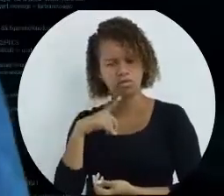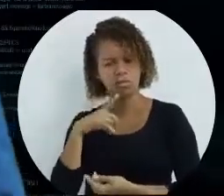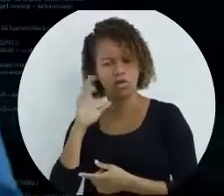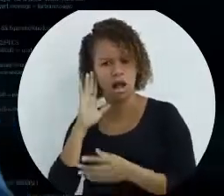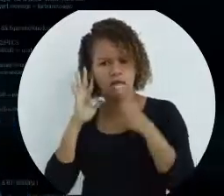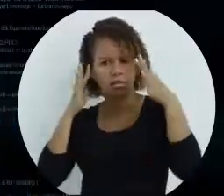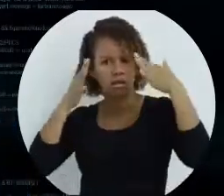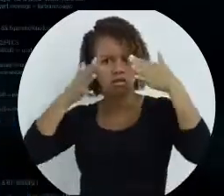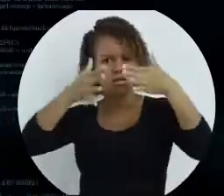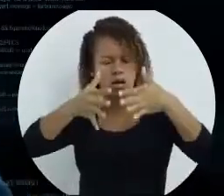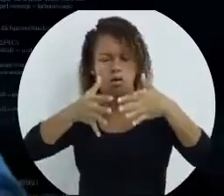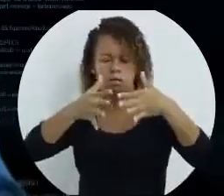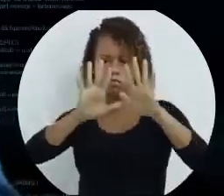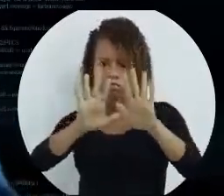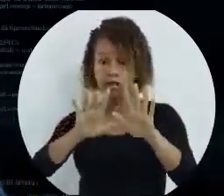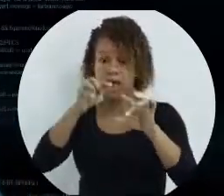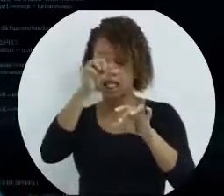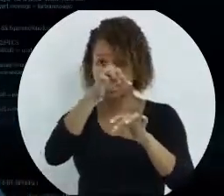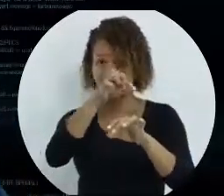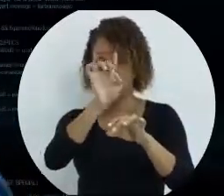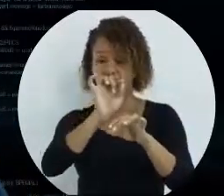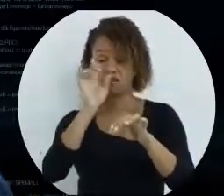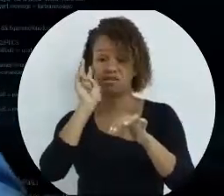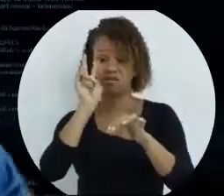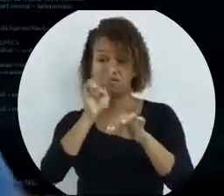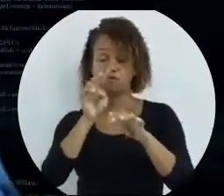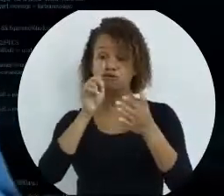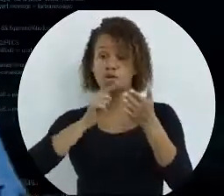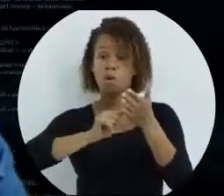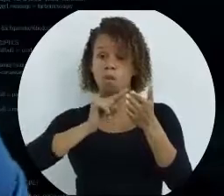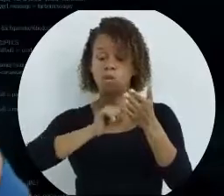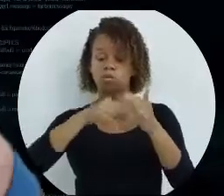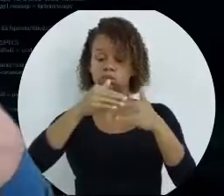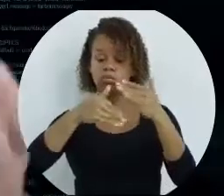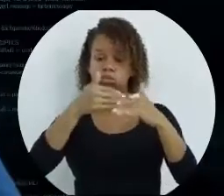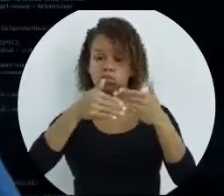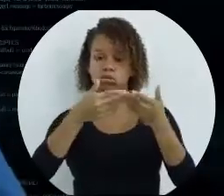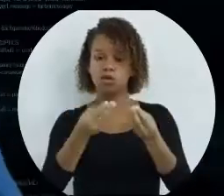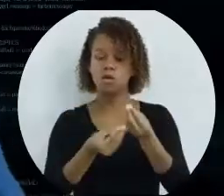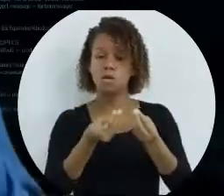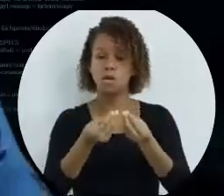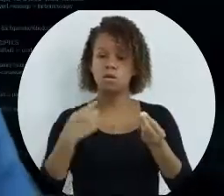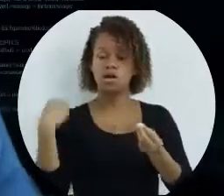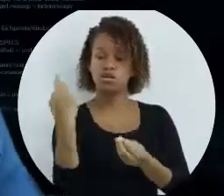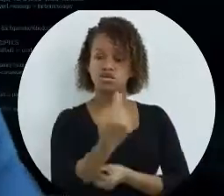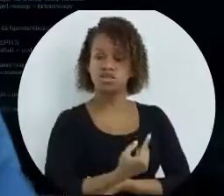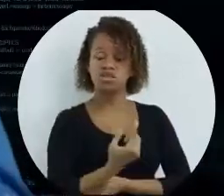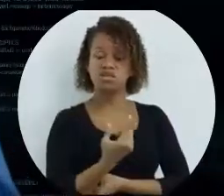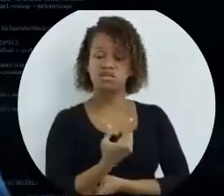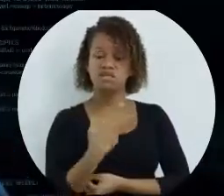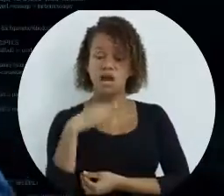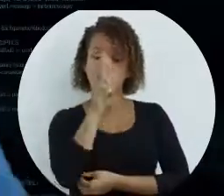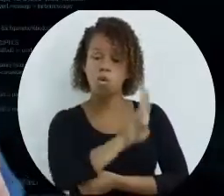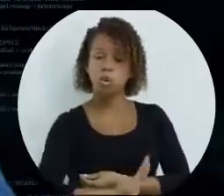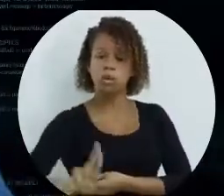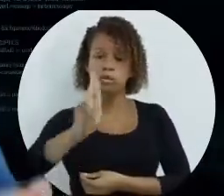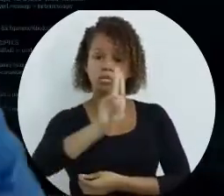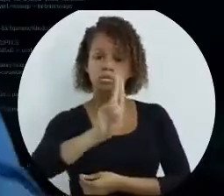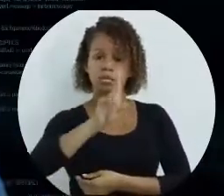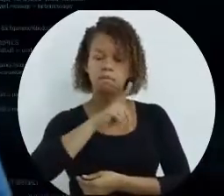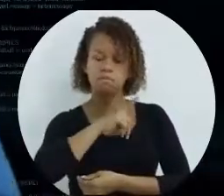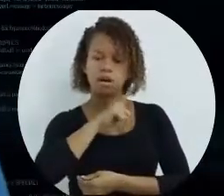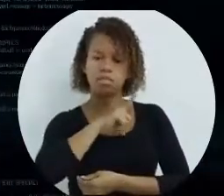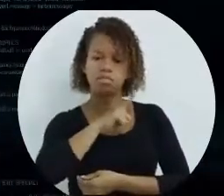atenção. E nela a gente vai ver os comandos e como é que a gente vai utilizar para